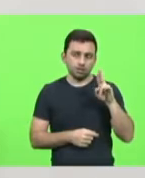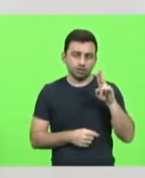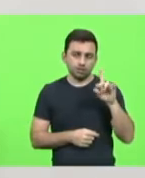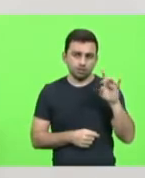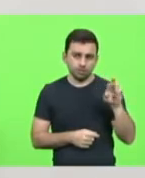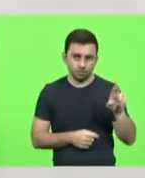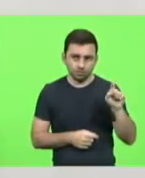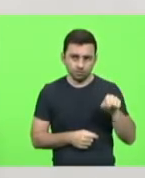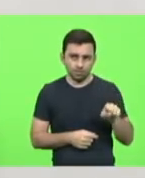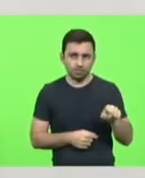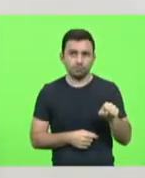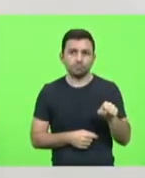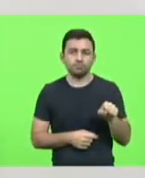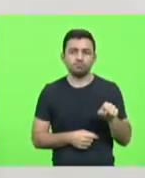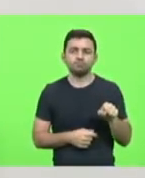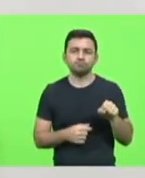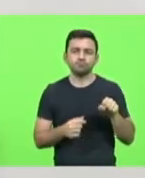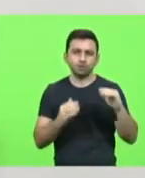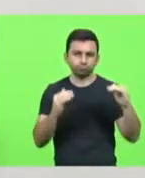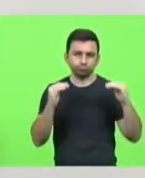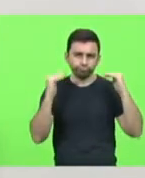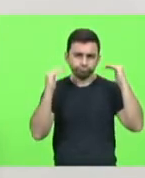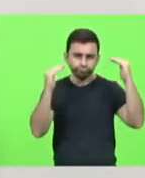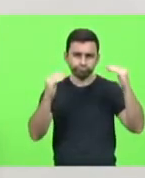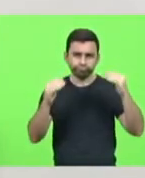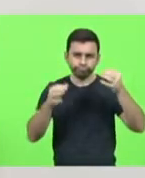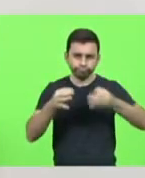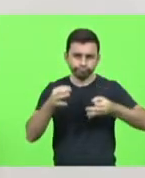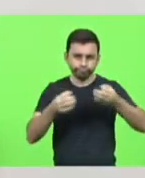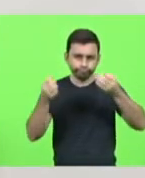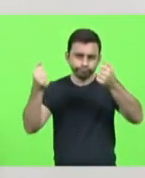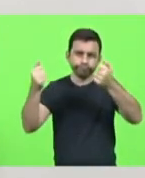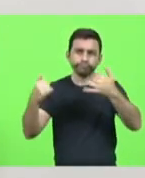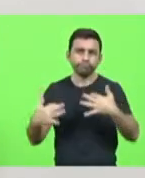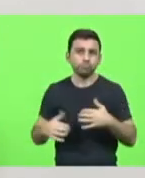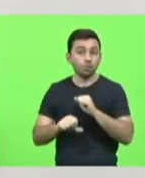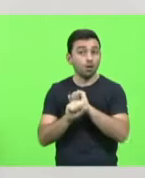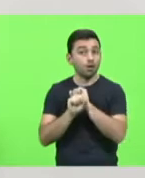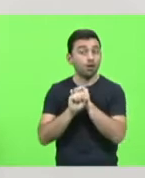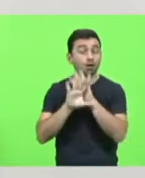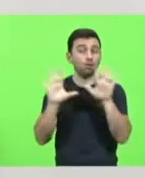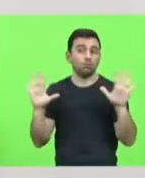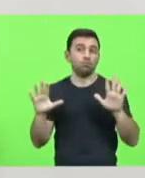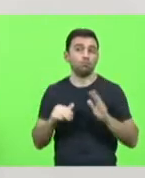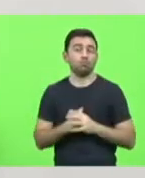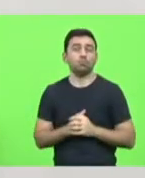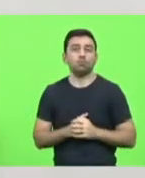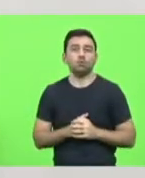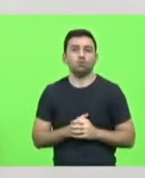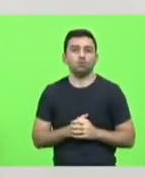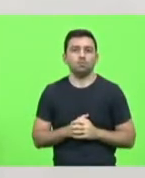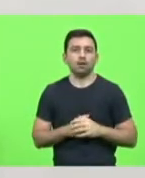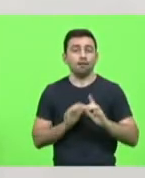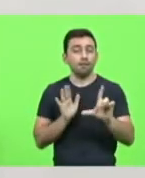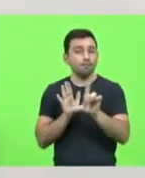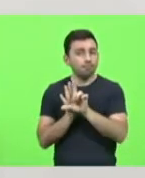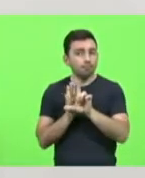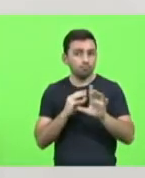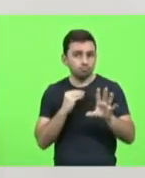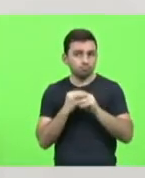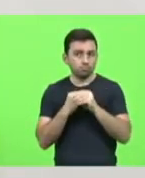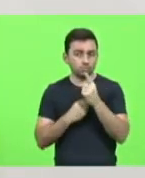O magistrado, nessa oportunidade, deixou claro que a Lei Complementar